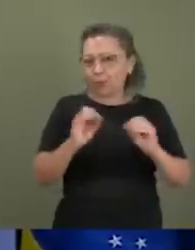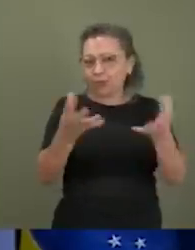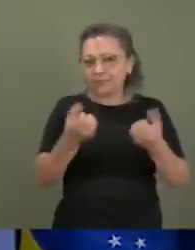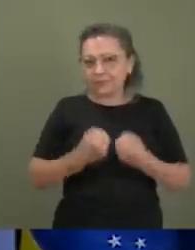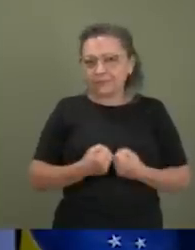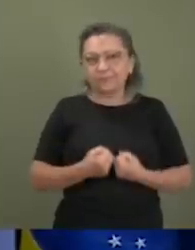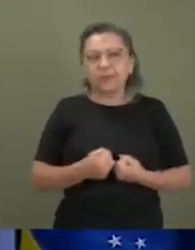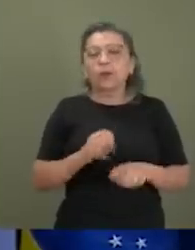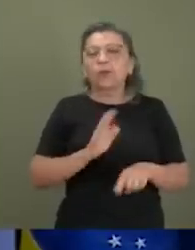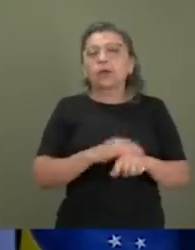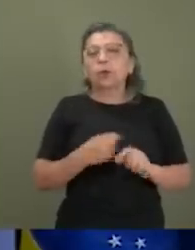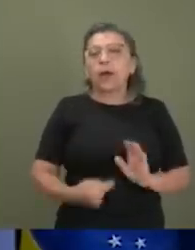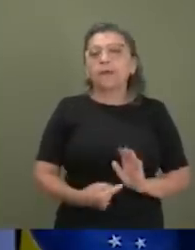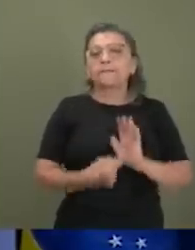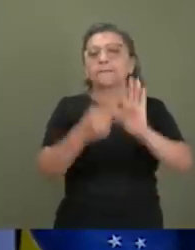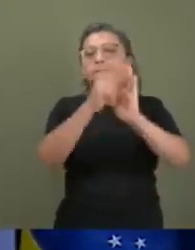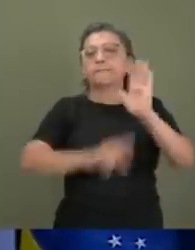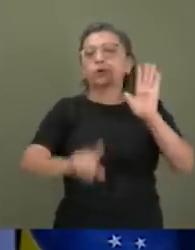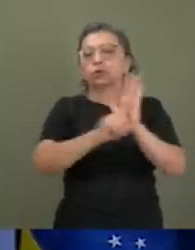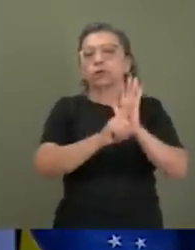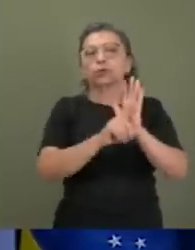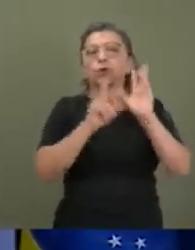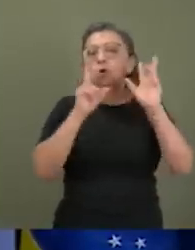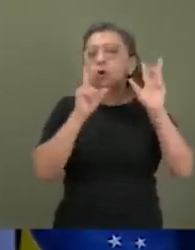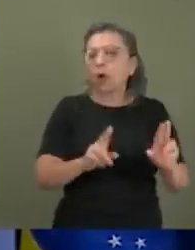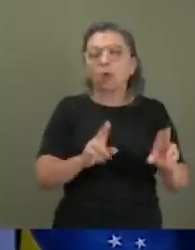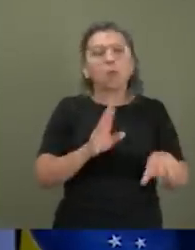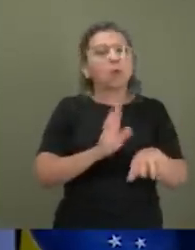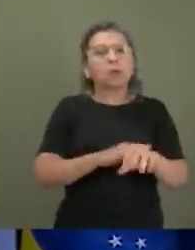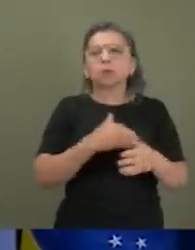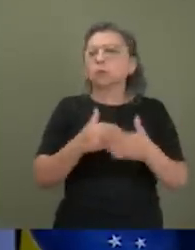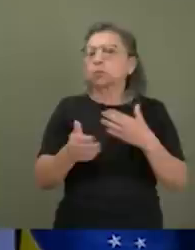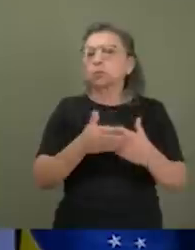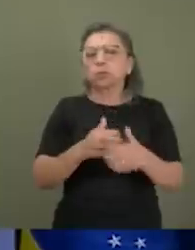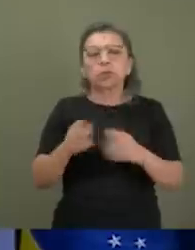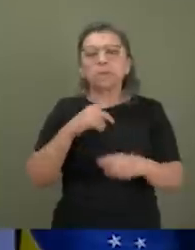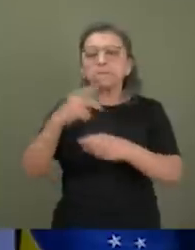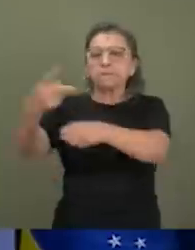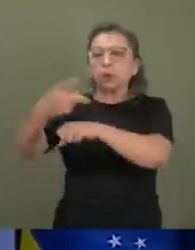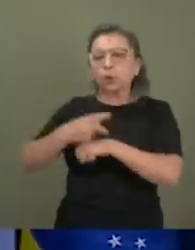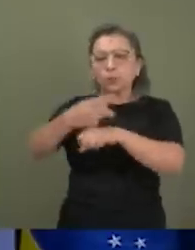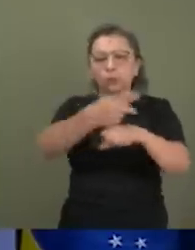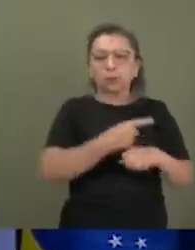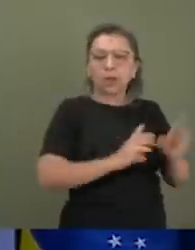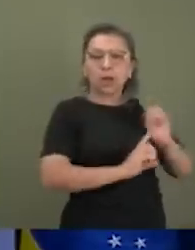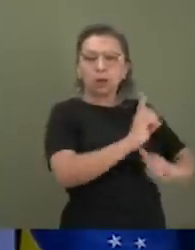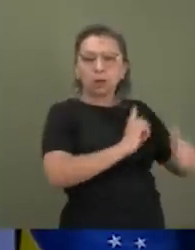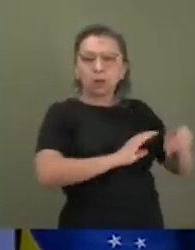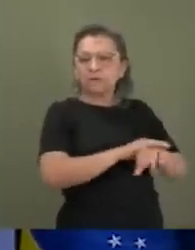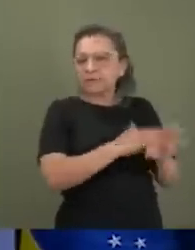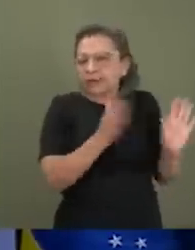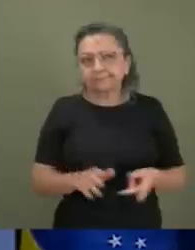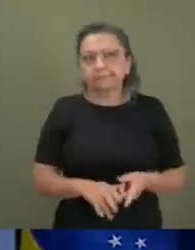apresentei o projeto, da mesma maneira, em nenhum momento, fui buscado, fui procurado para dialogar em relação